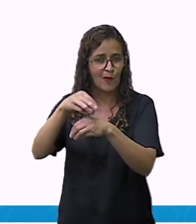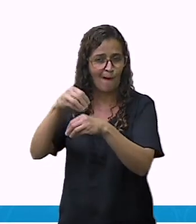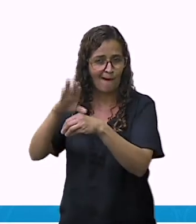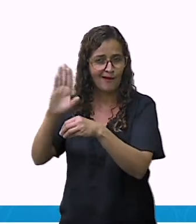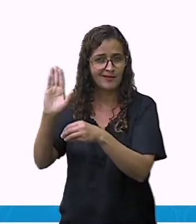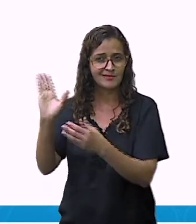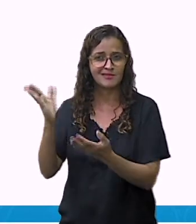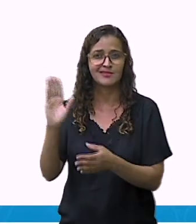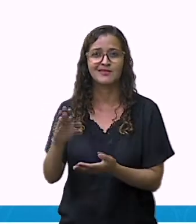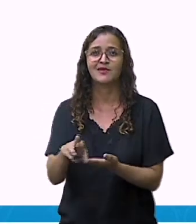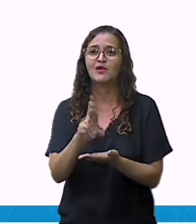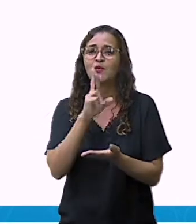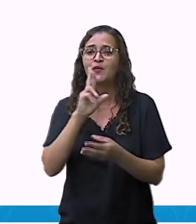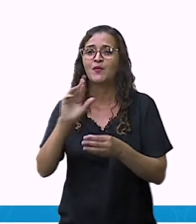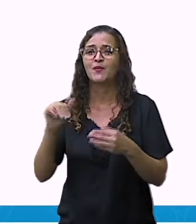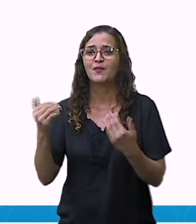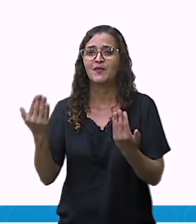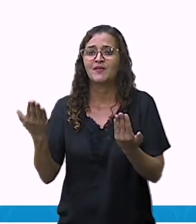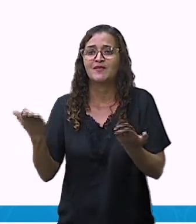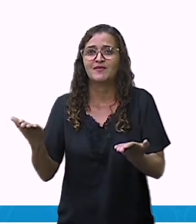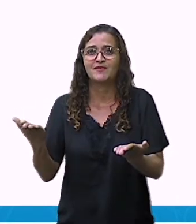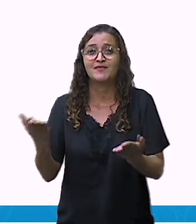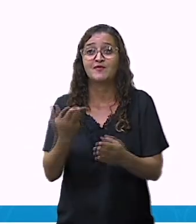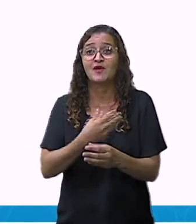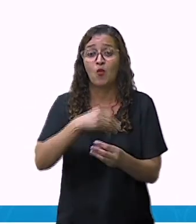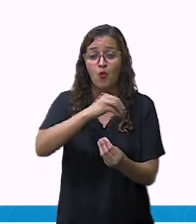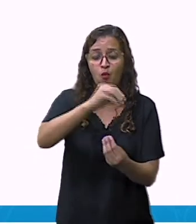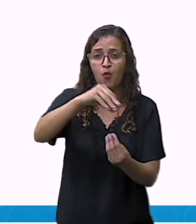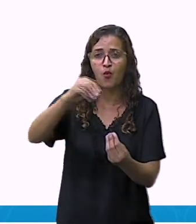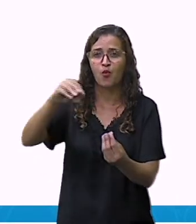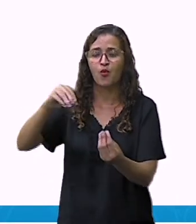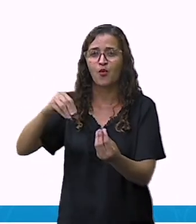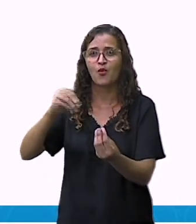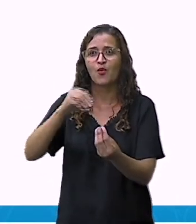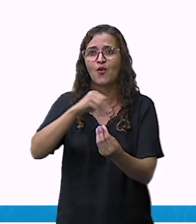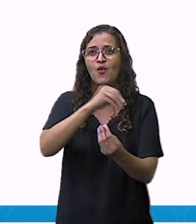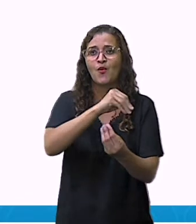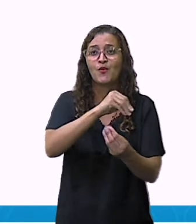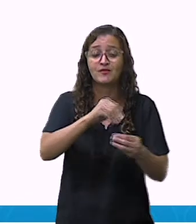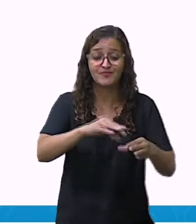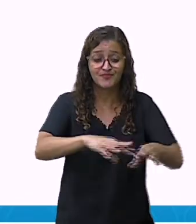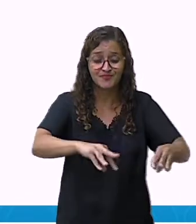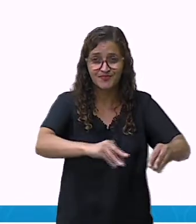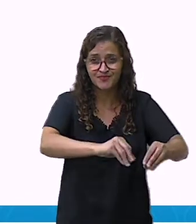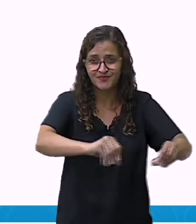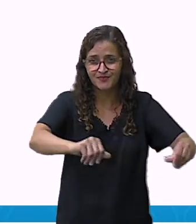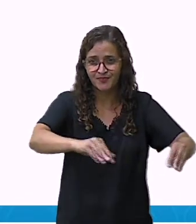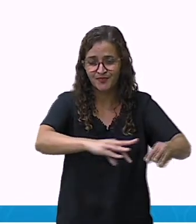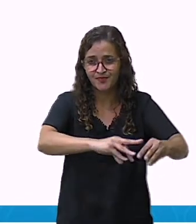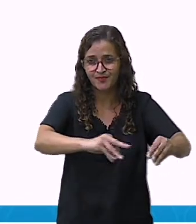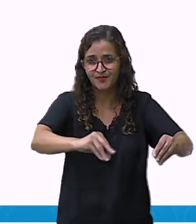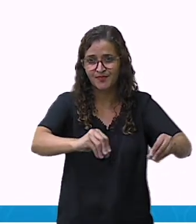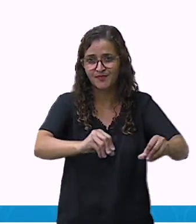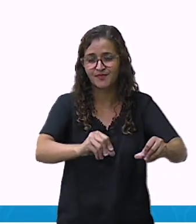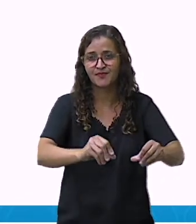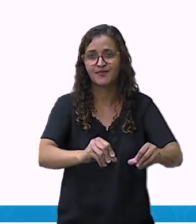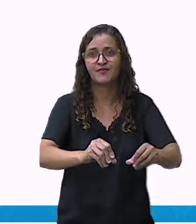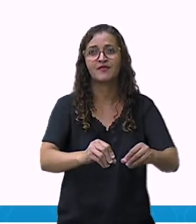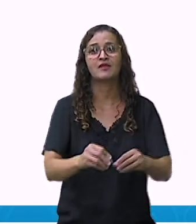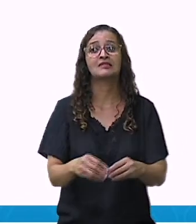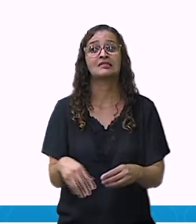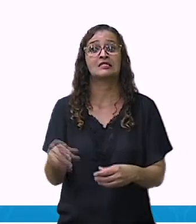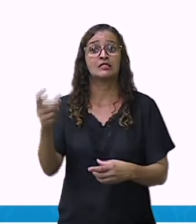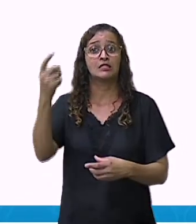resposta é a seguinte. Os fungos são encontrados no solo, no interior dos seres